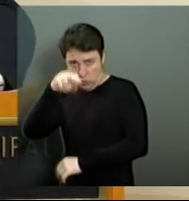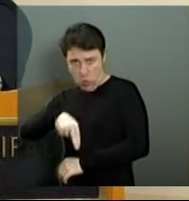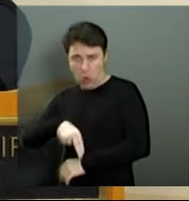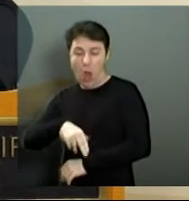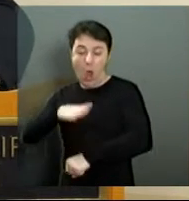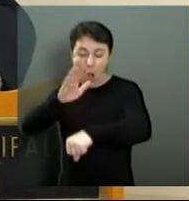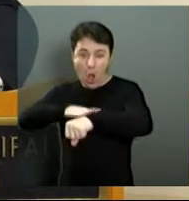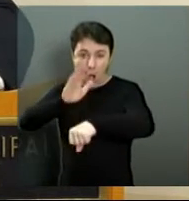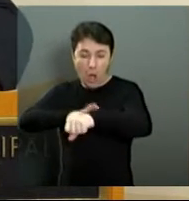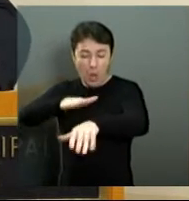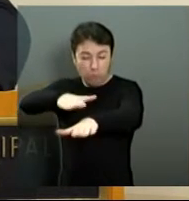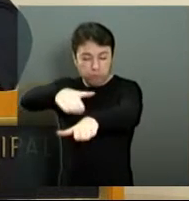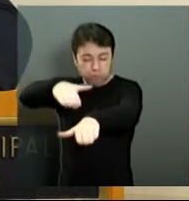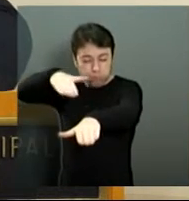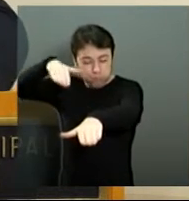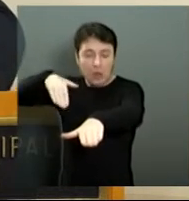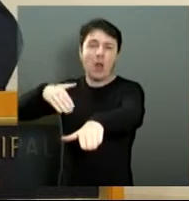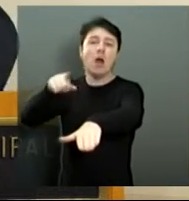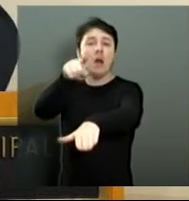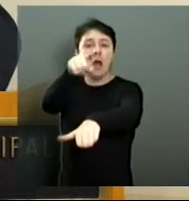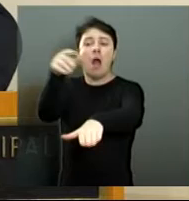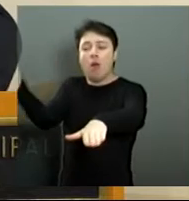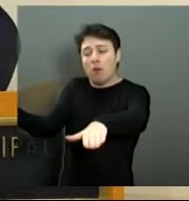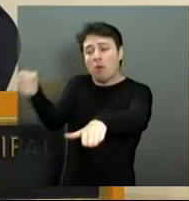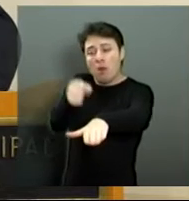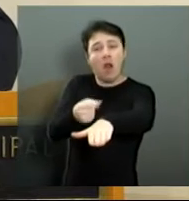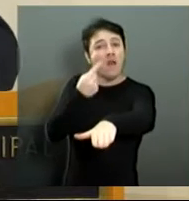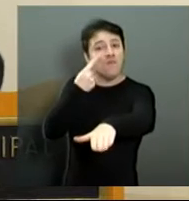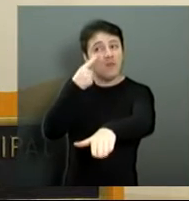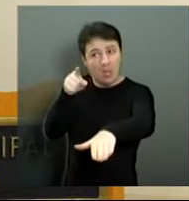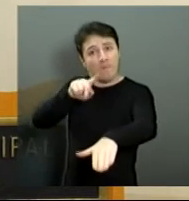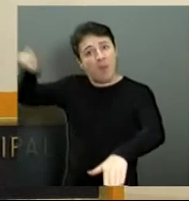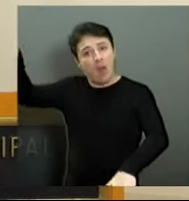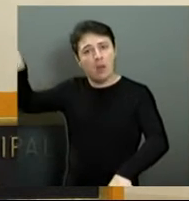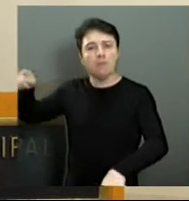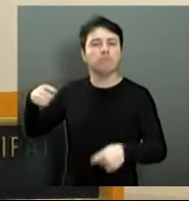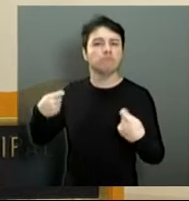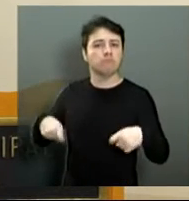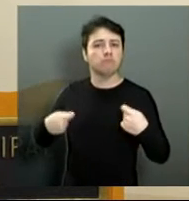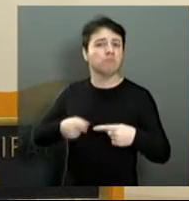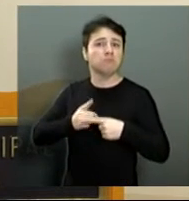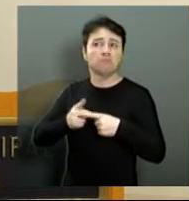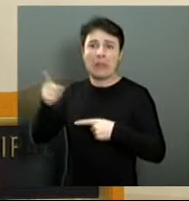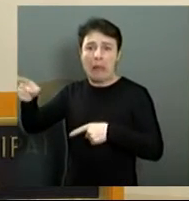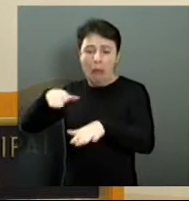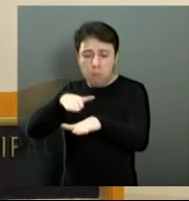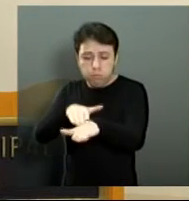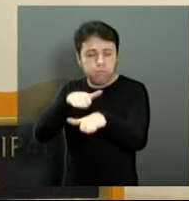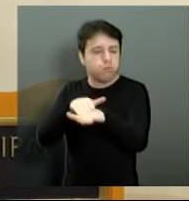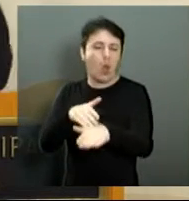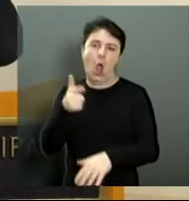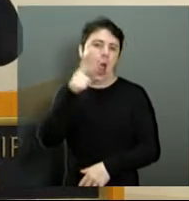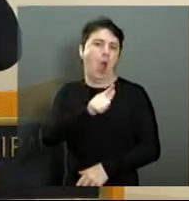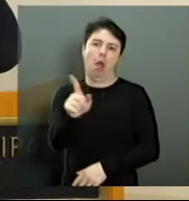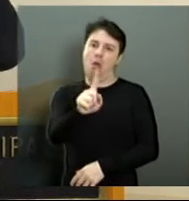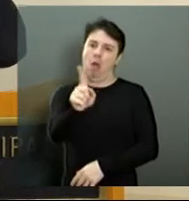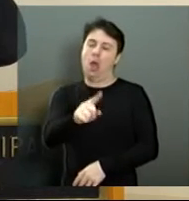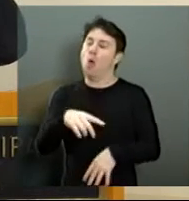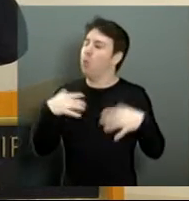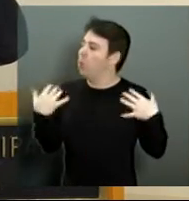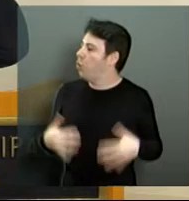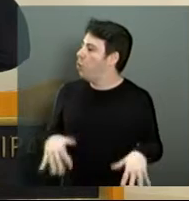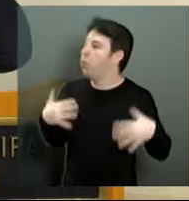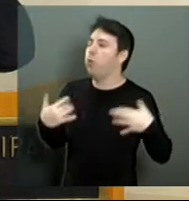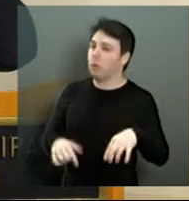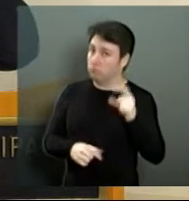de pico, que desse uma atenção, fizesse uma visita naquele local no horário de pico, não consegue passar naquele local ali. É complicado.